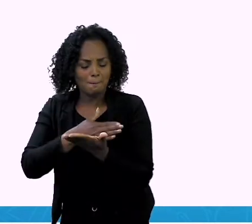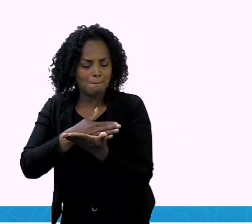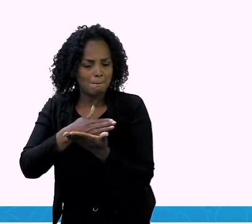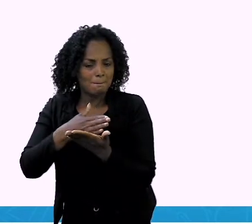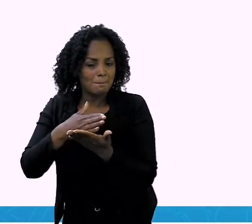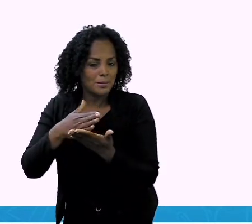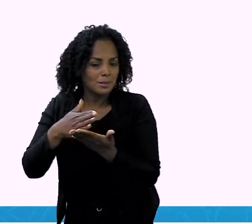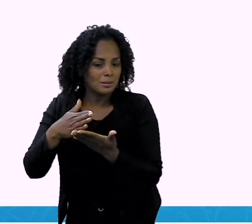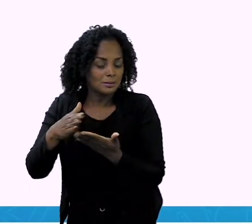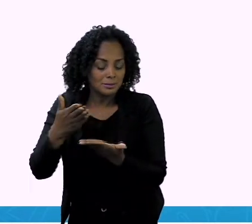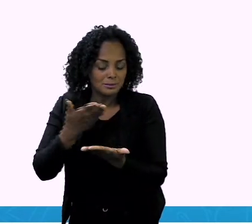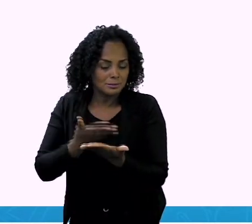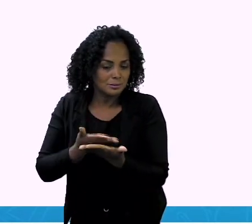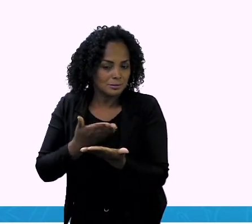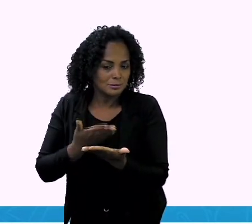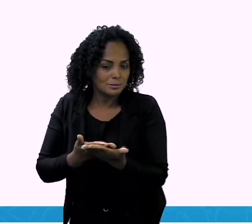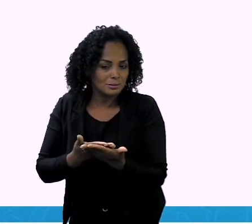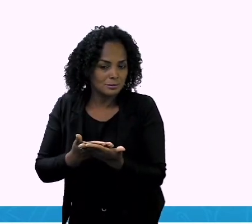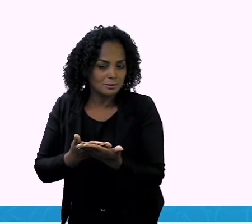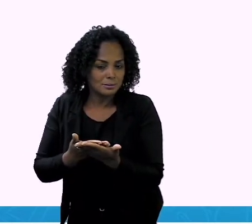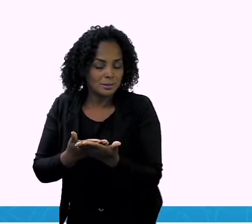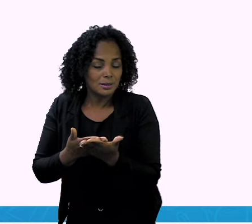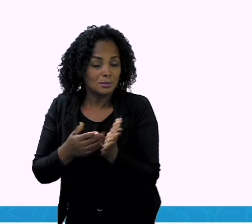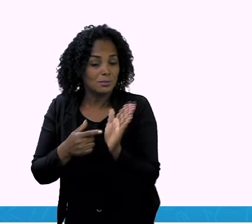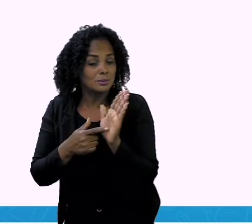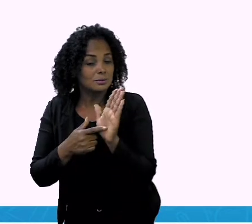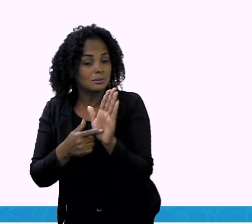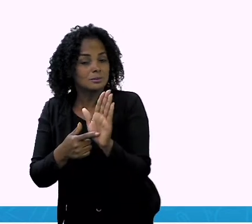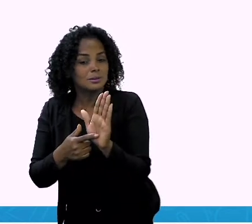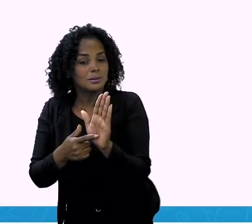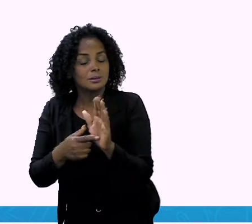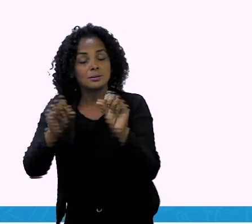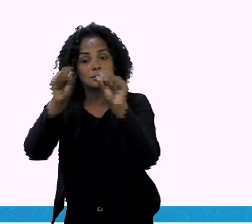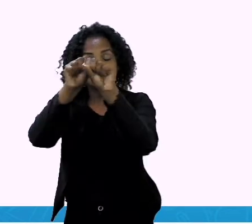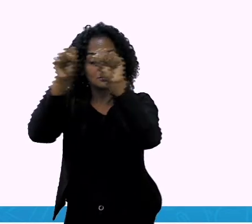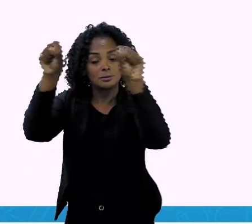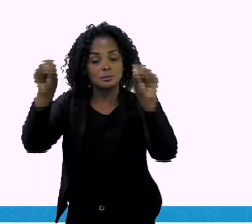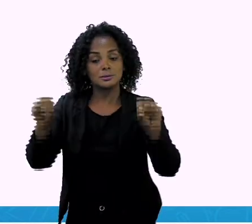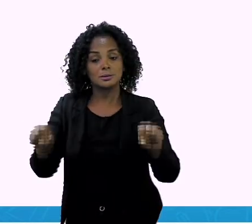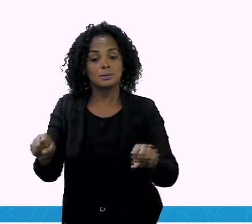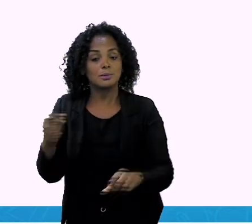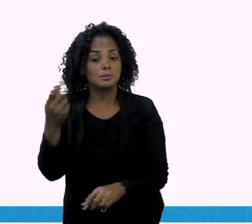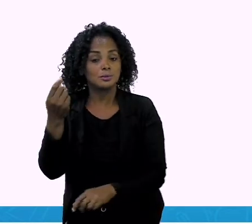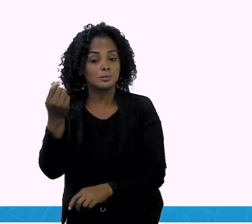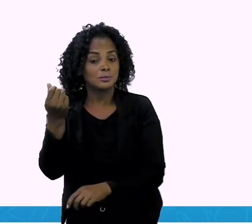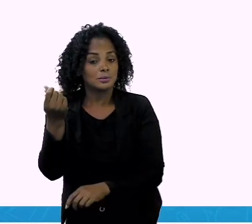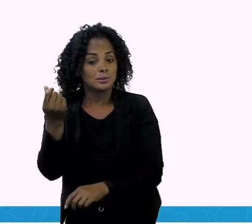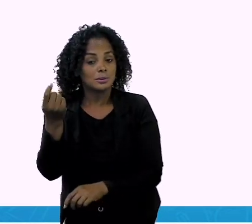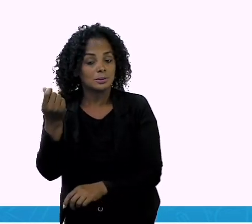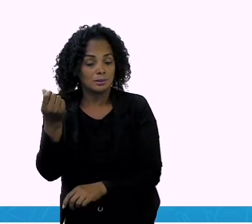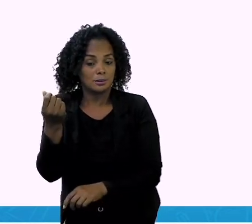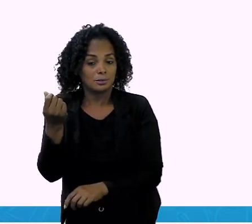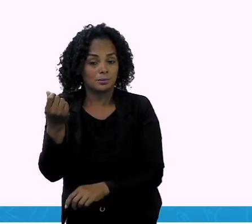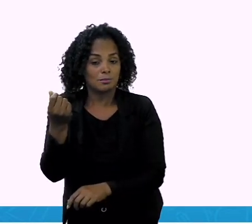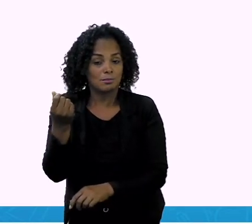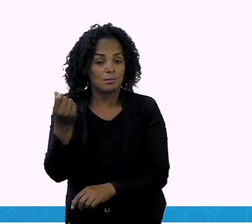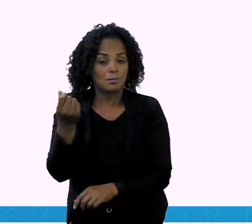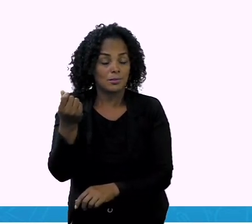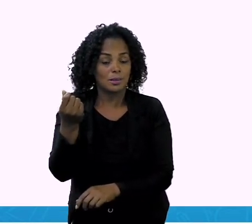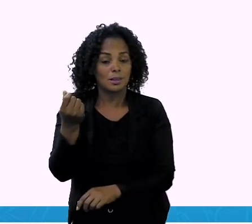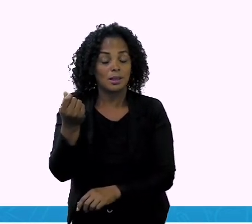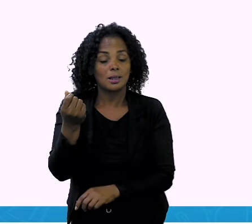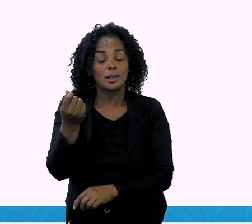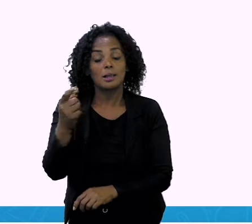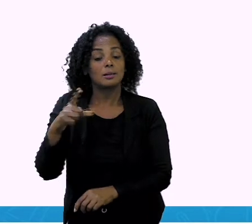eu falei com vocês que o nosso sistema monetário, que seria o nosso dinheiro, ele existia